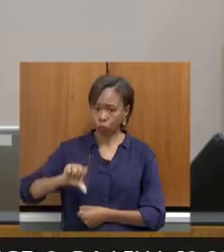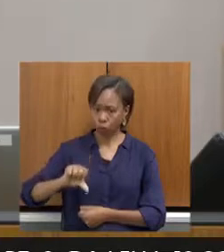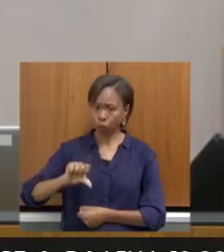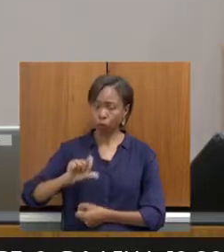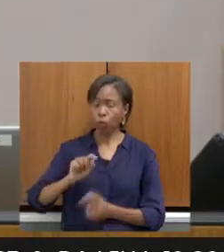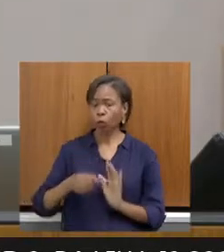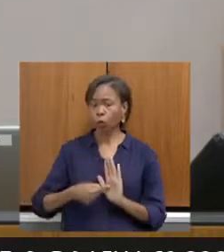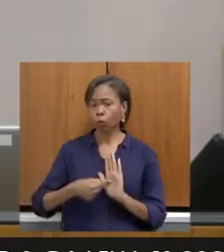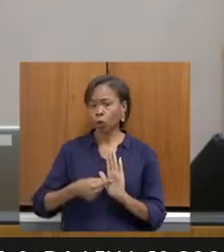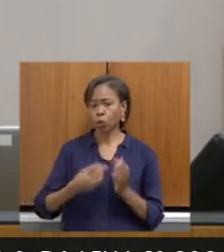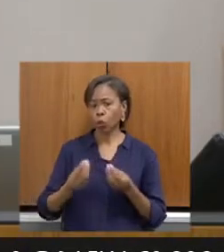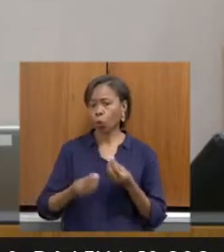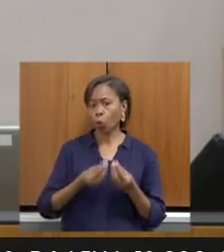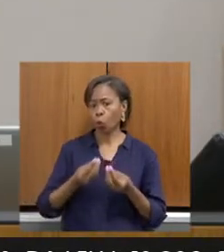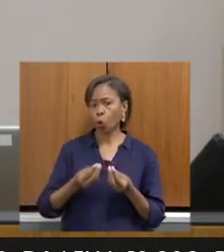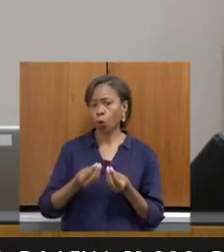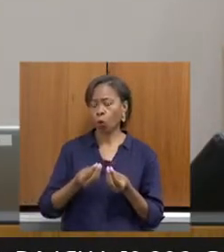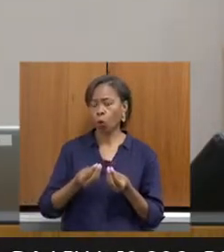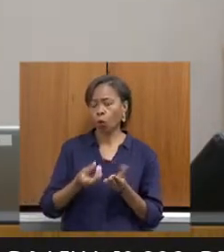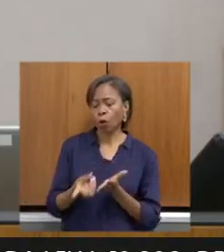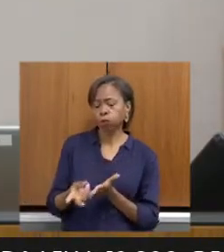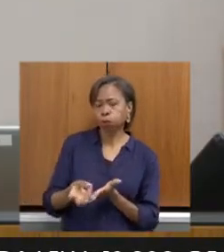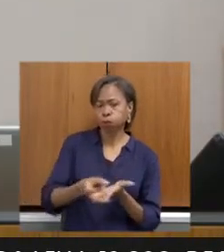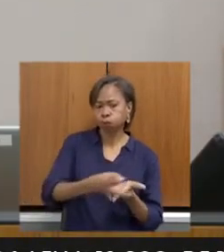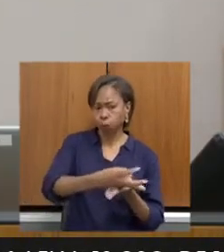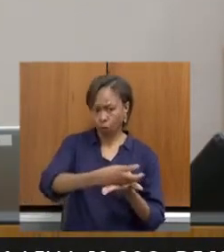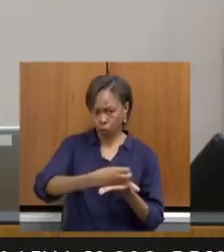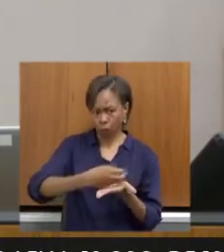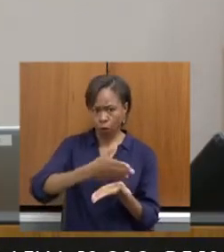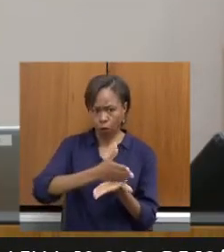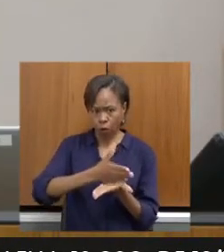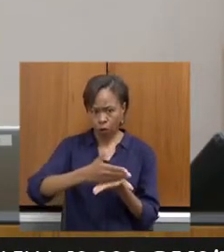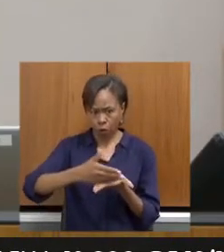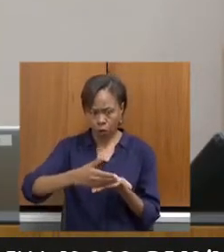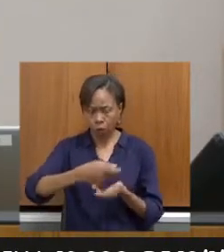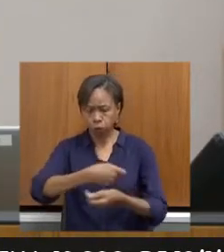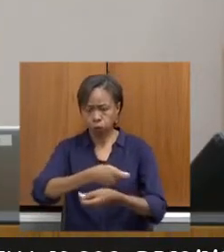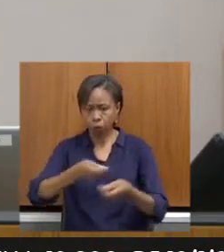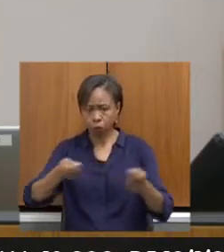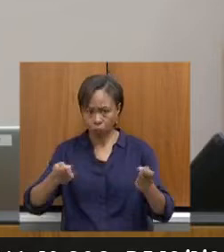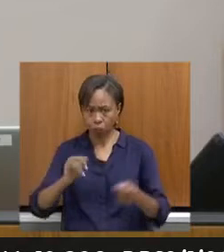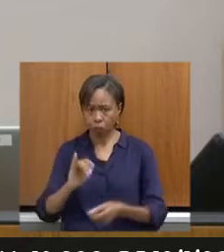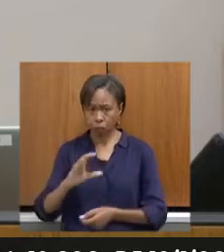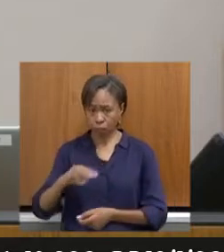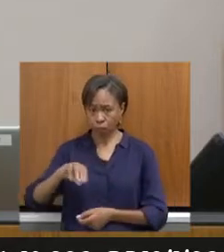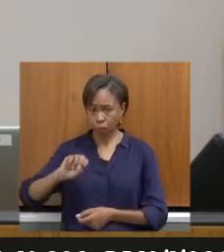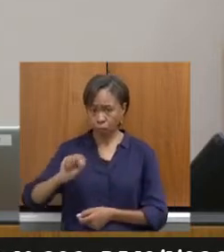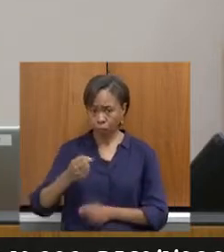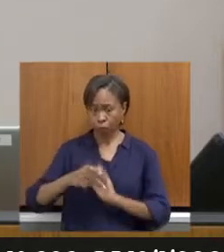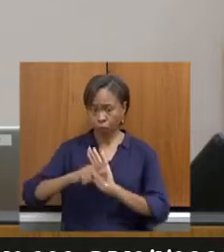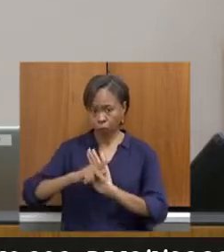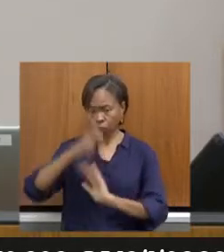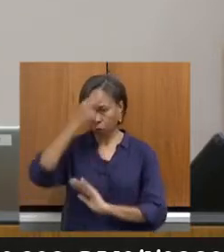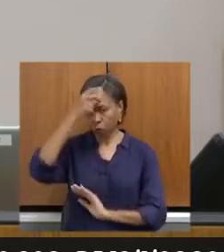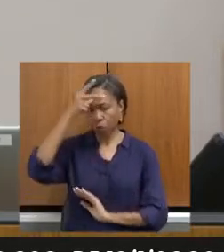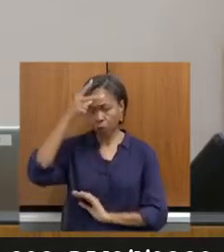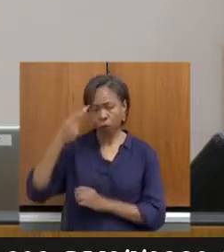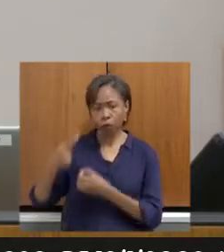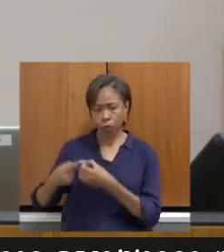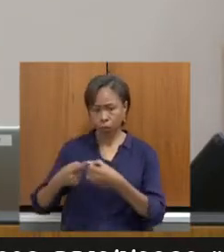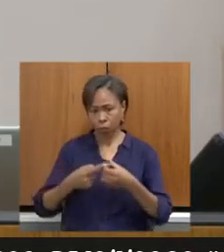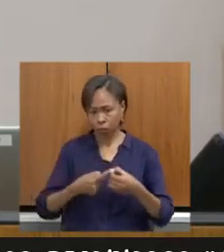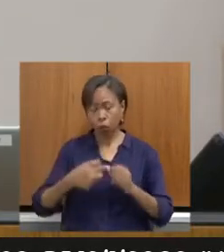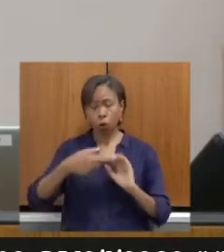forma de distribuição da parcela de arrecadação do ICMS pertencente aos municípios. O